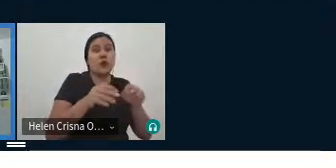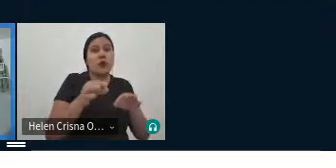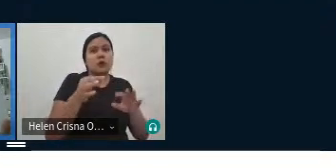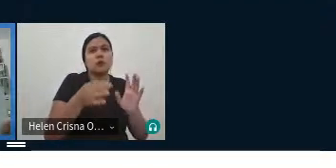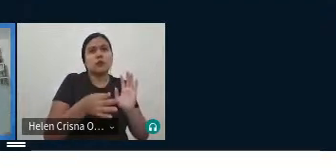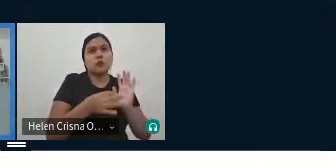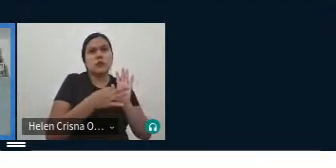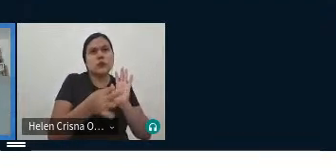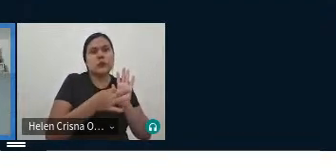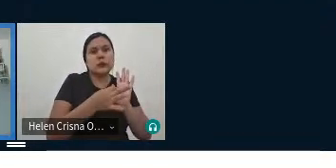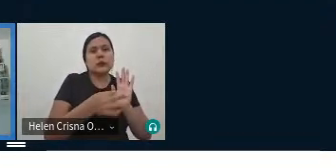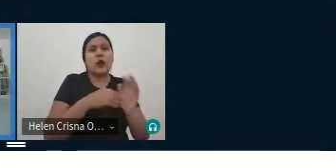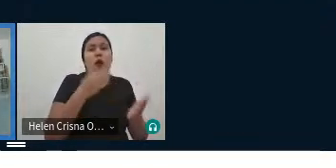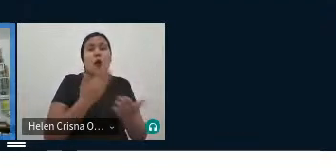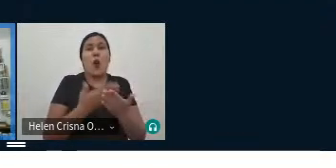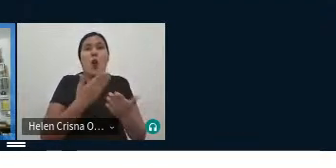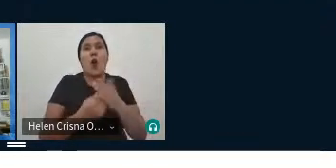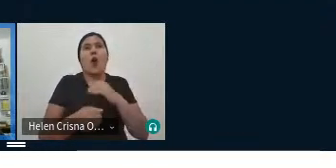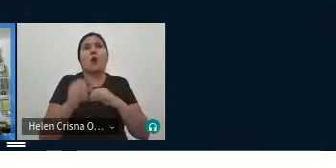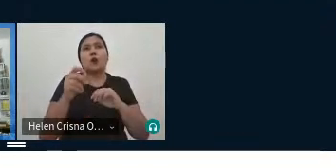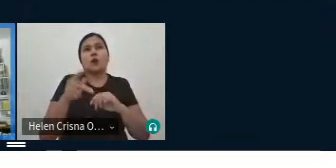os estudos que vão dizer,